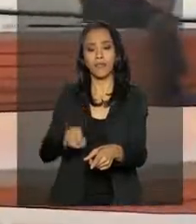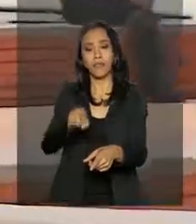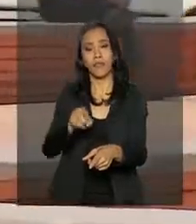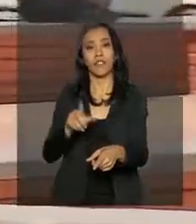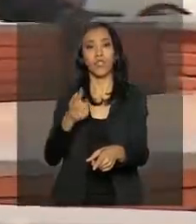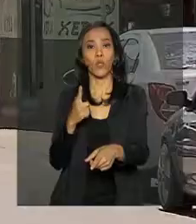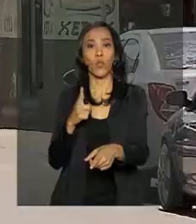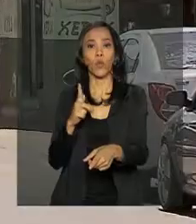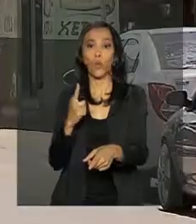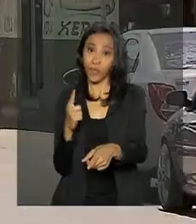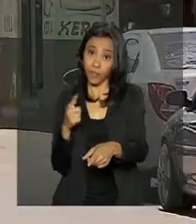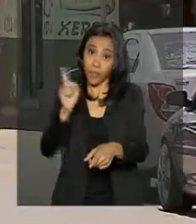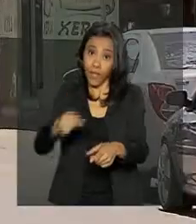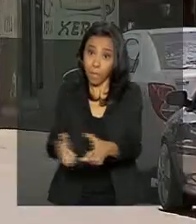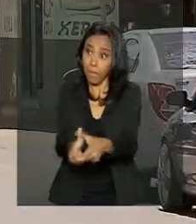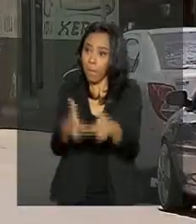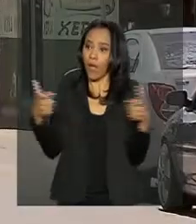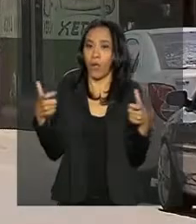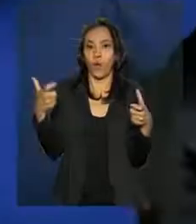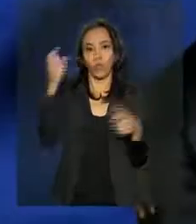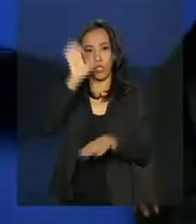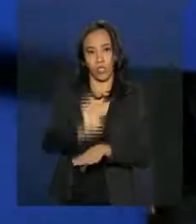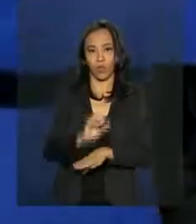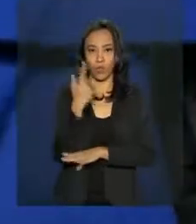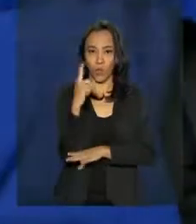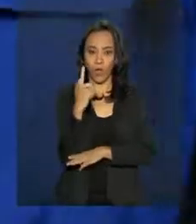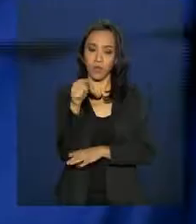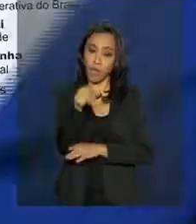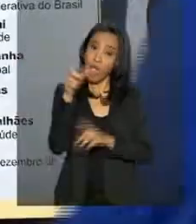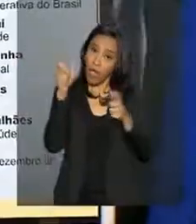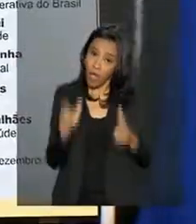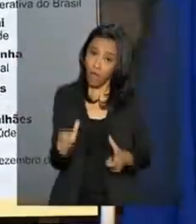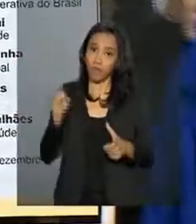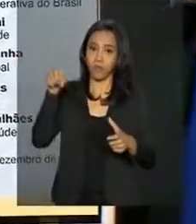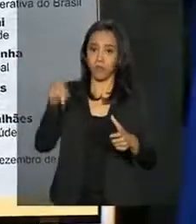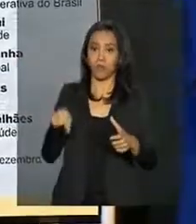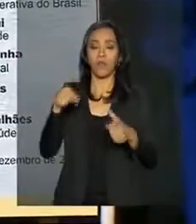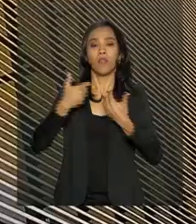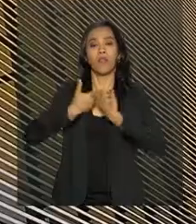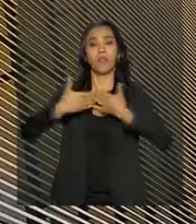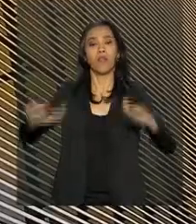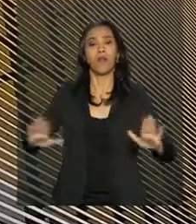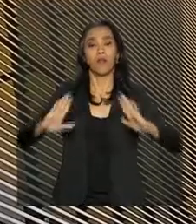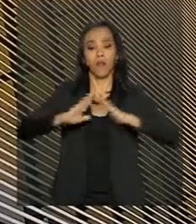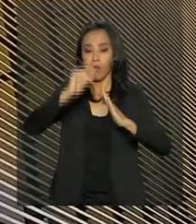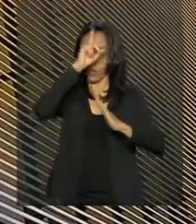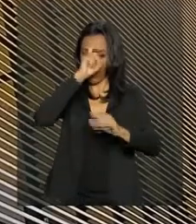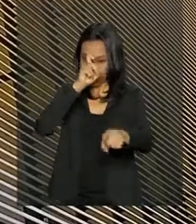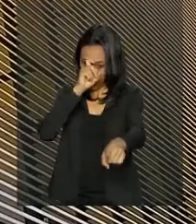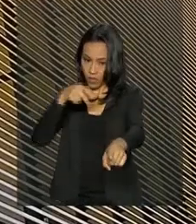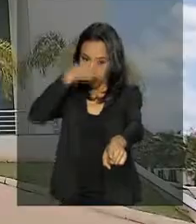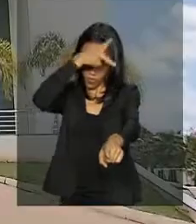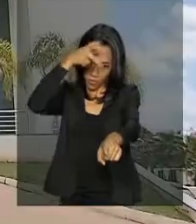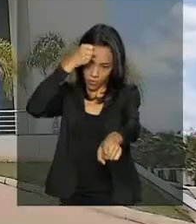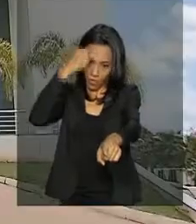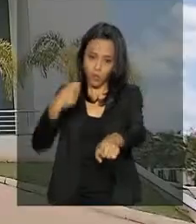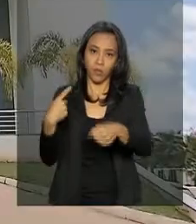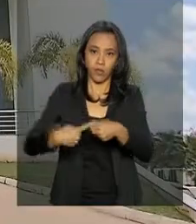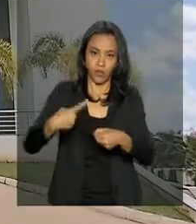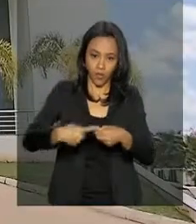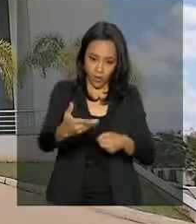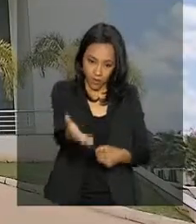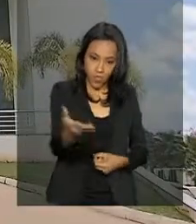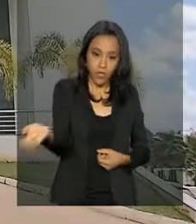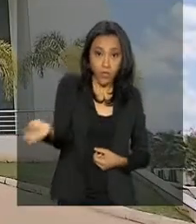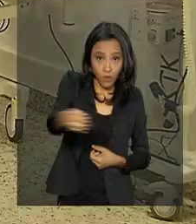populosa do estado de Goiás. E foi aqui que o presidente Michel Temer inaugurou o hospital municipal da cidade. A nova